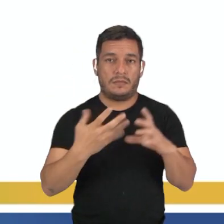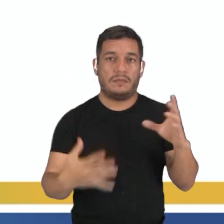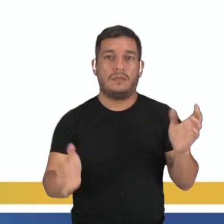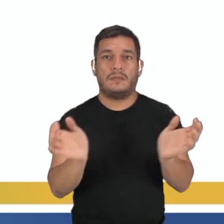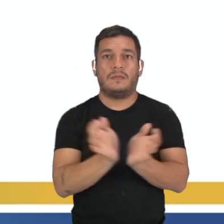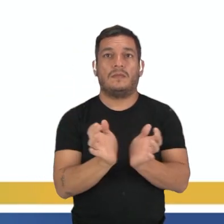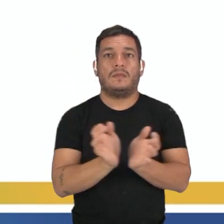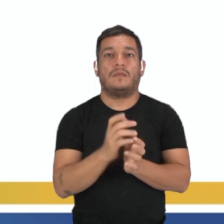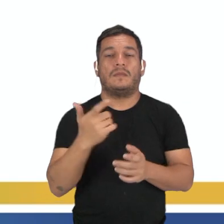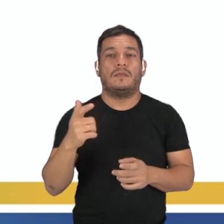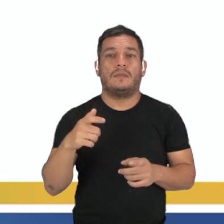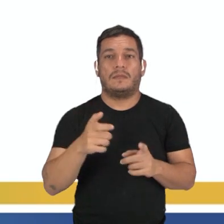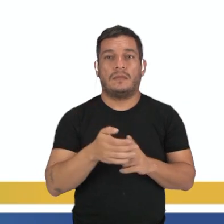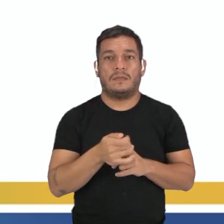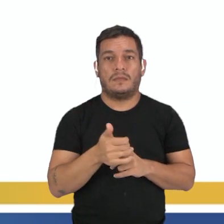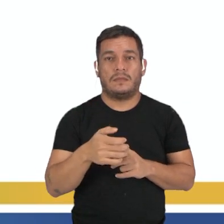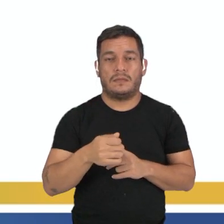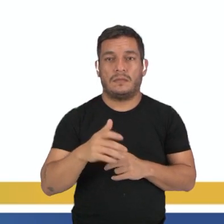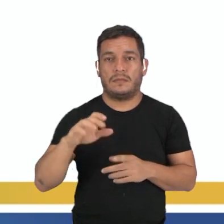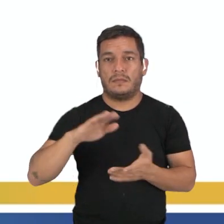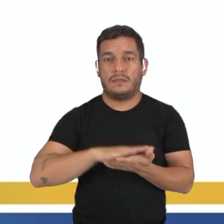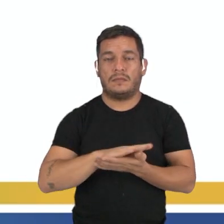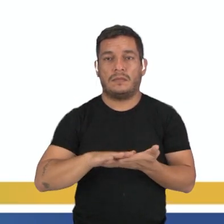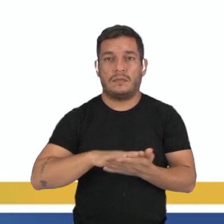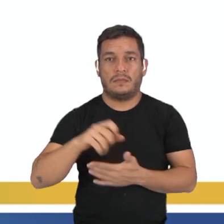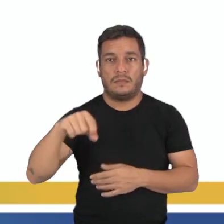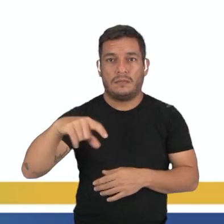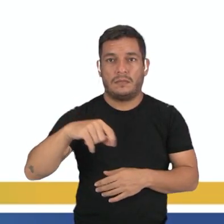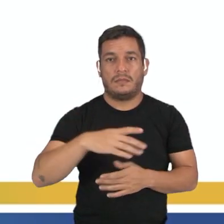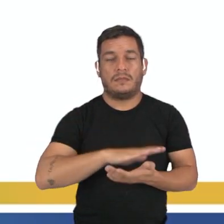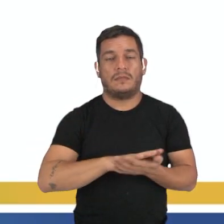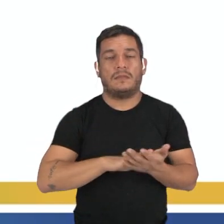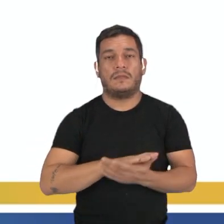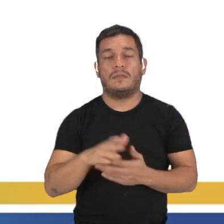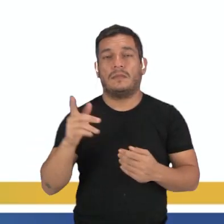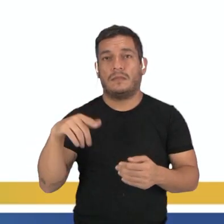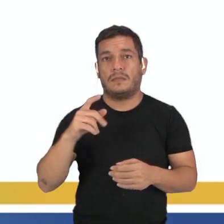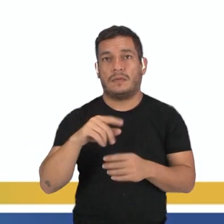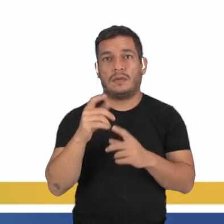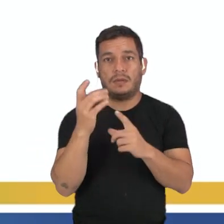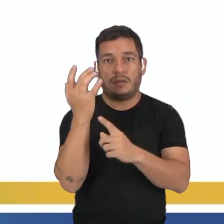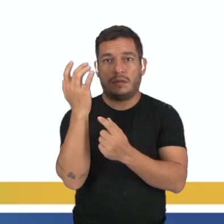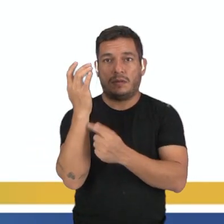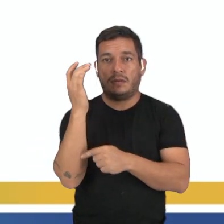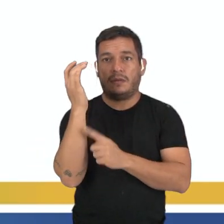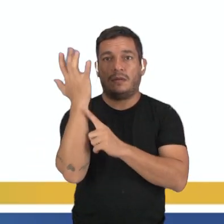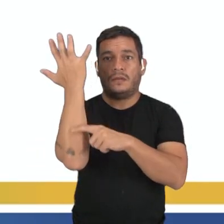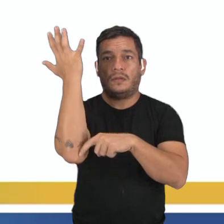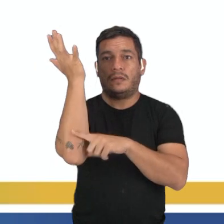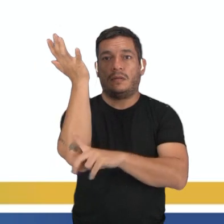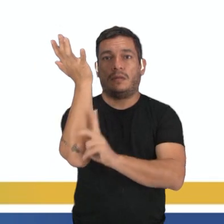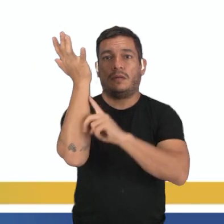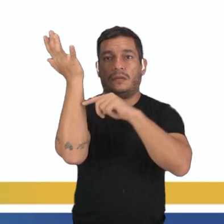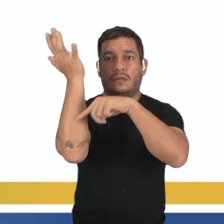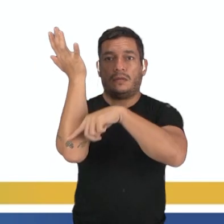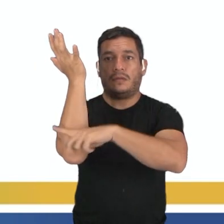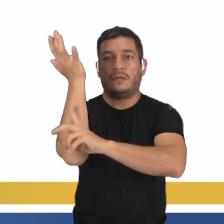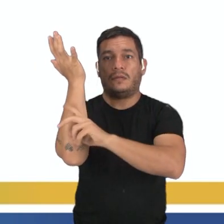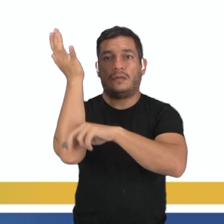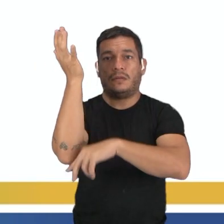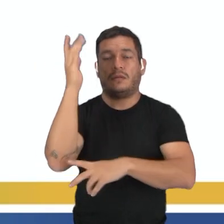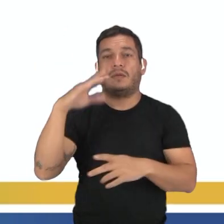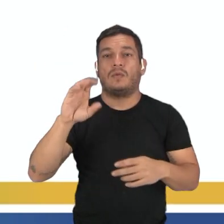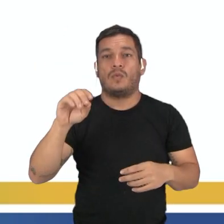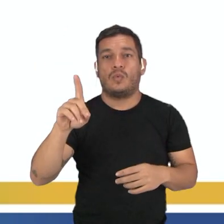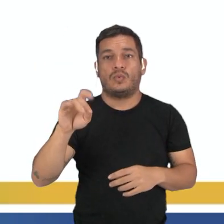vasculares sem sementes, né? E a gente tem que lembrar que as pteridófitas, apesar de terem vasos condutores, ainda não possuem essa